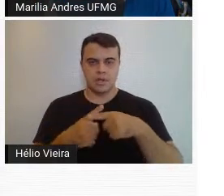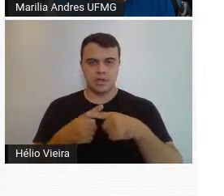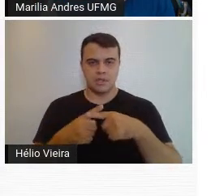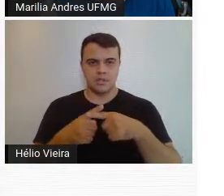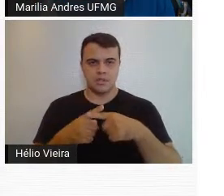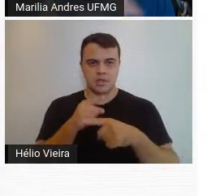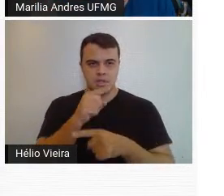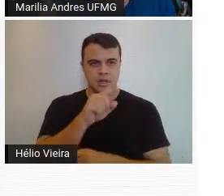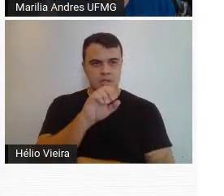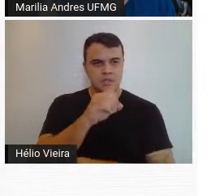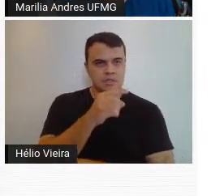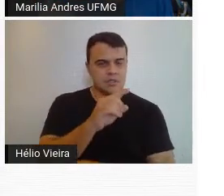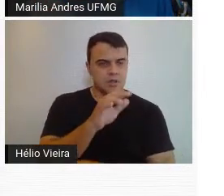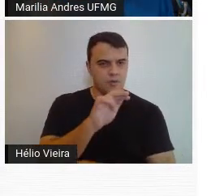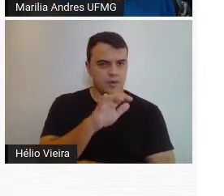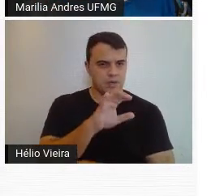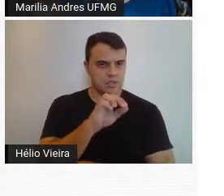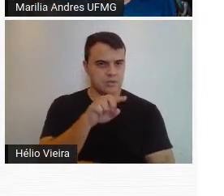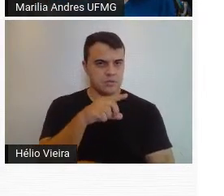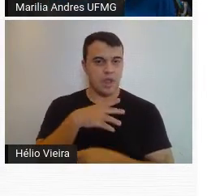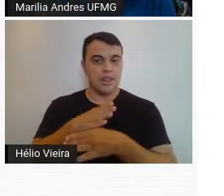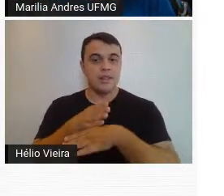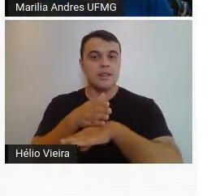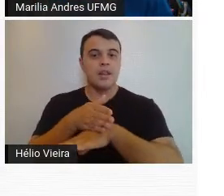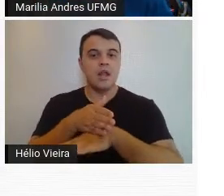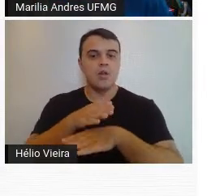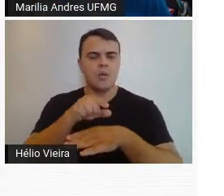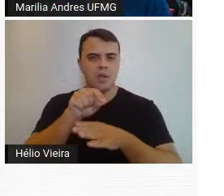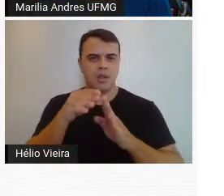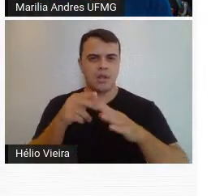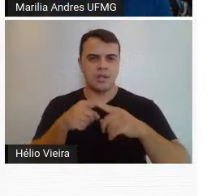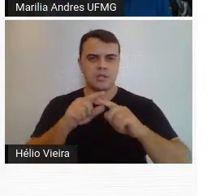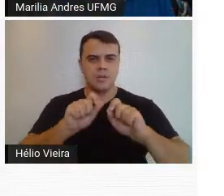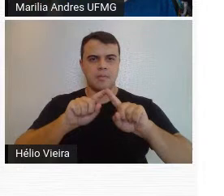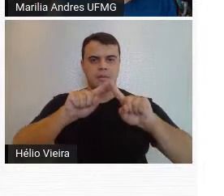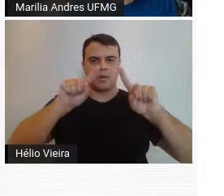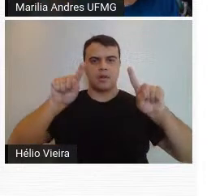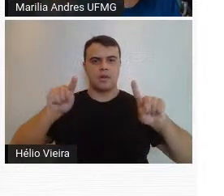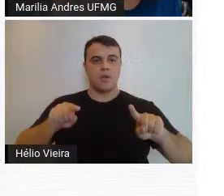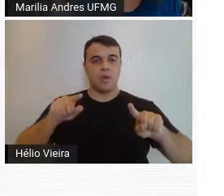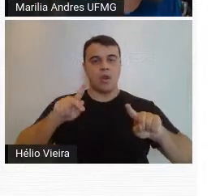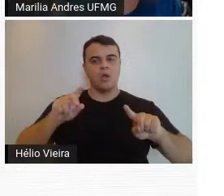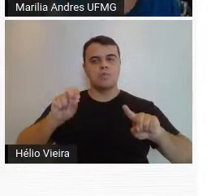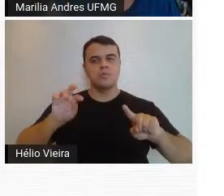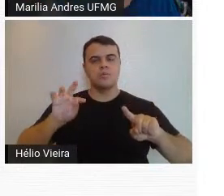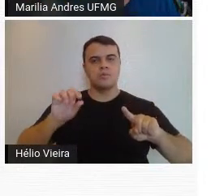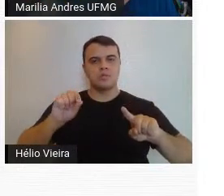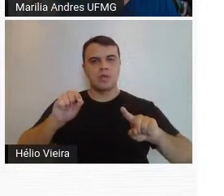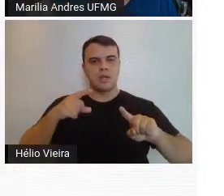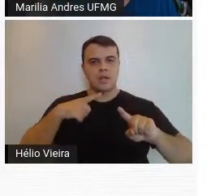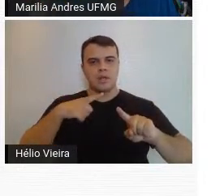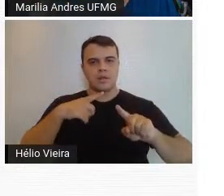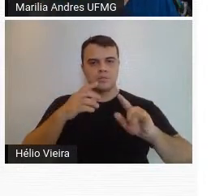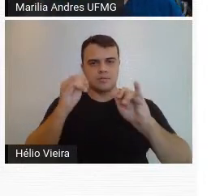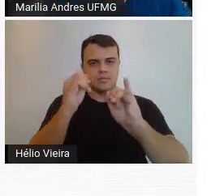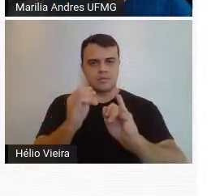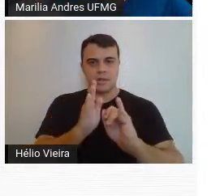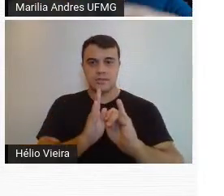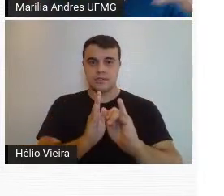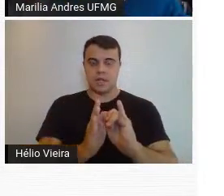São Francisco de Assis, temos aí um painel em afresco do Portinari, que mostra São Francisco no centro,